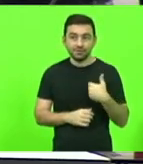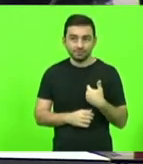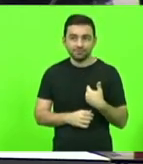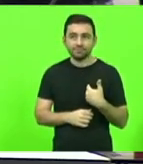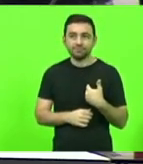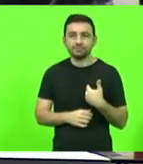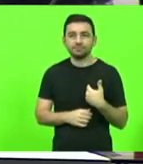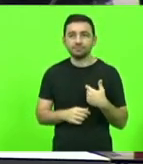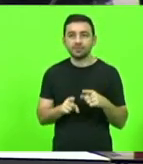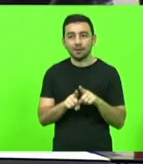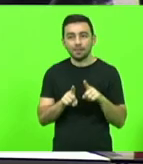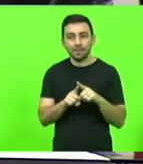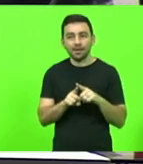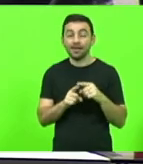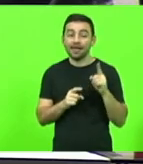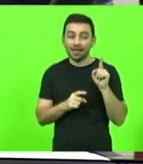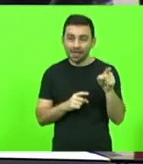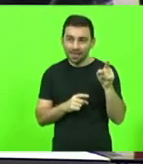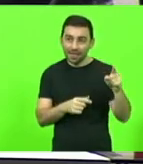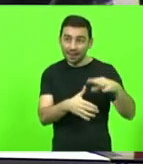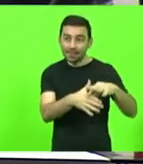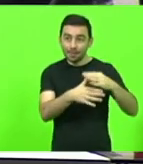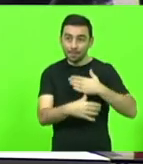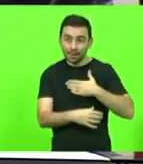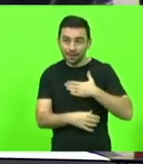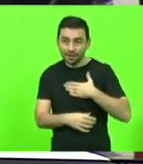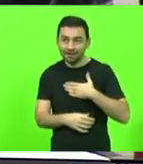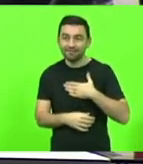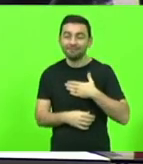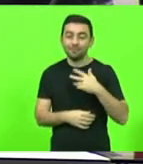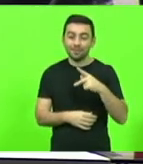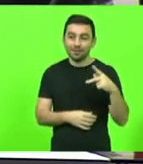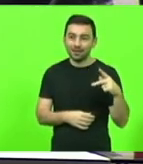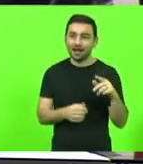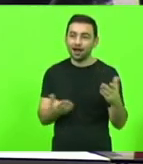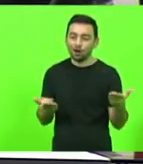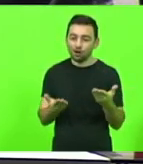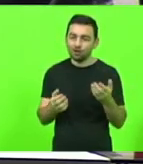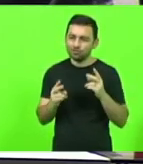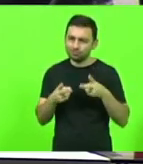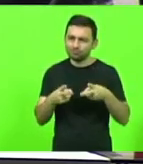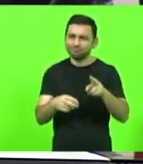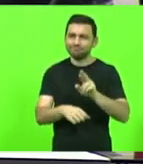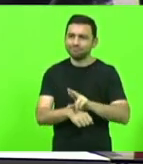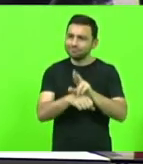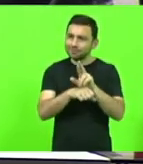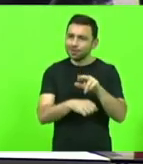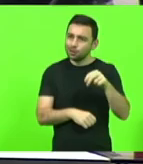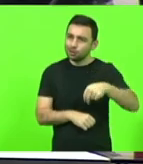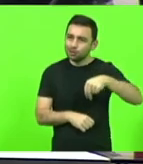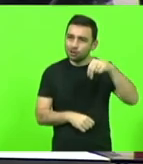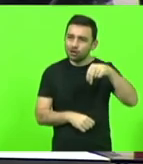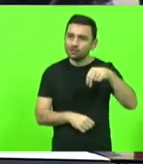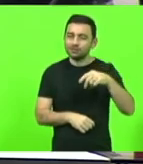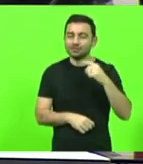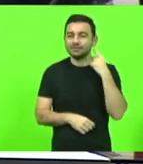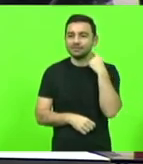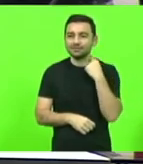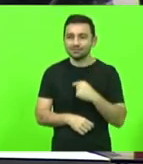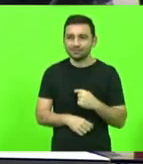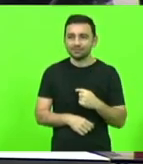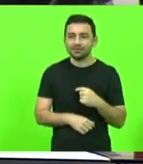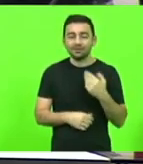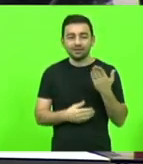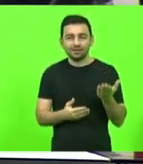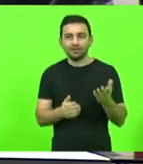seu liderado também no PP e continua sendo o representante do Planalto Norte de Santa Catarina, deputado Silvio Drev, para que possa